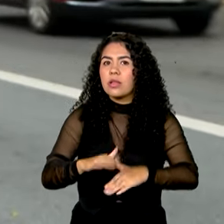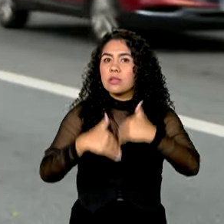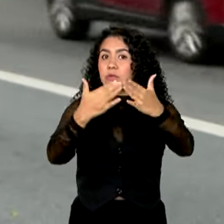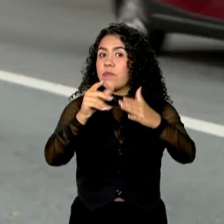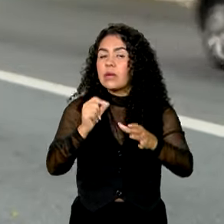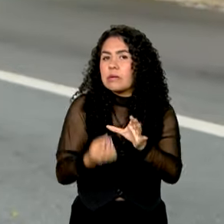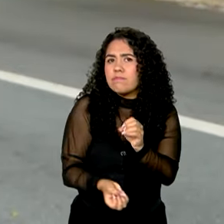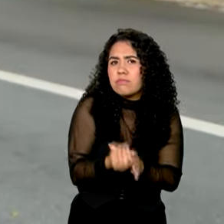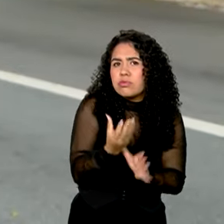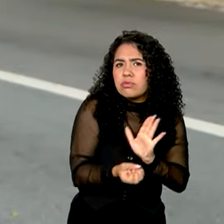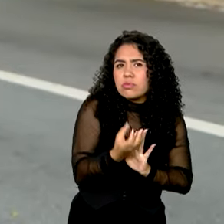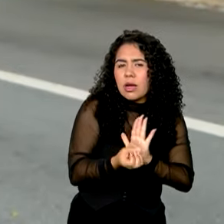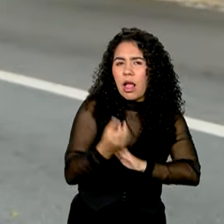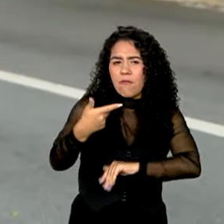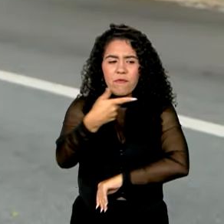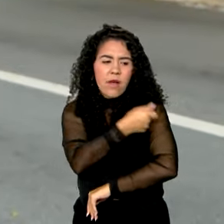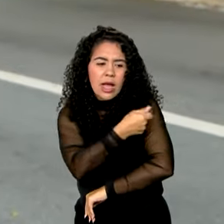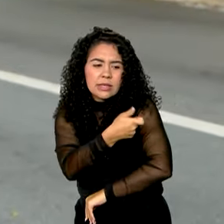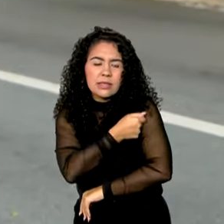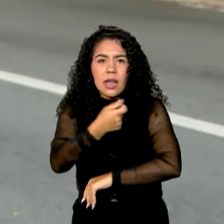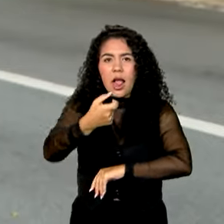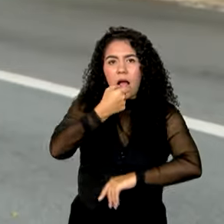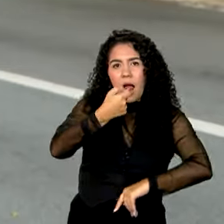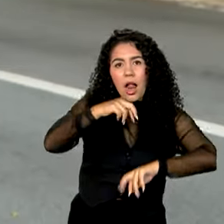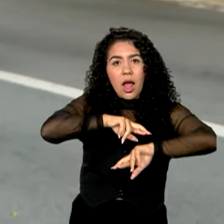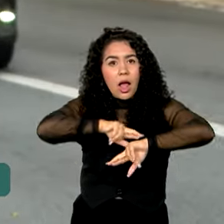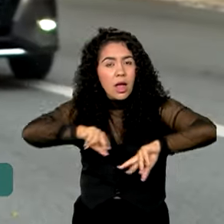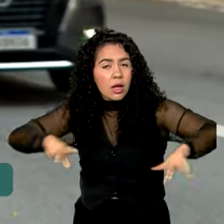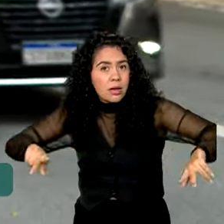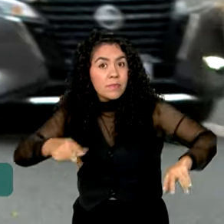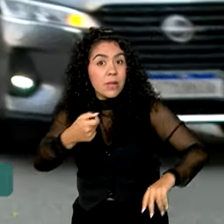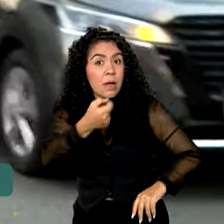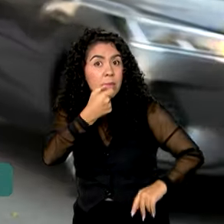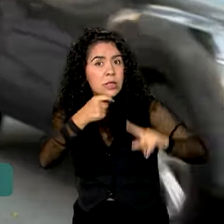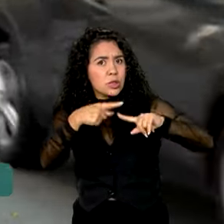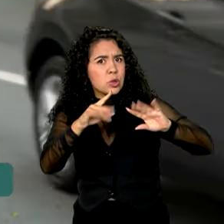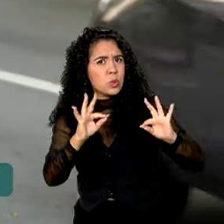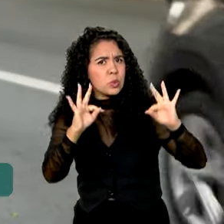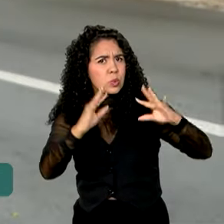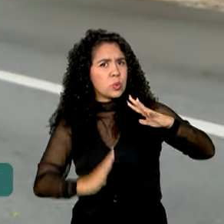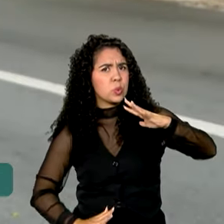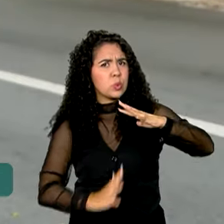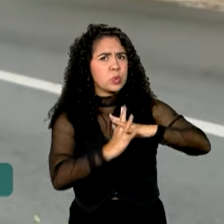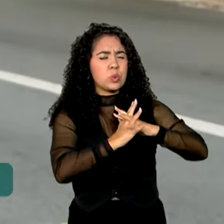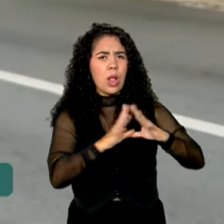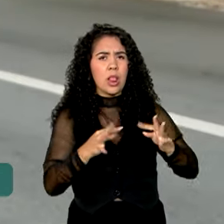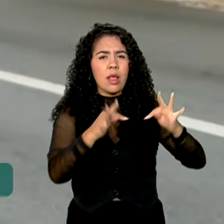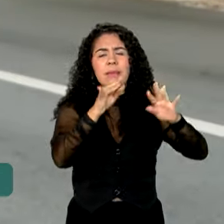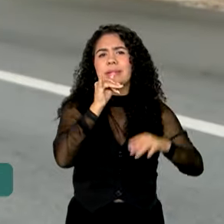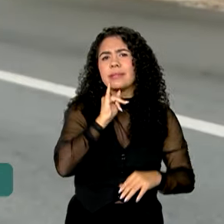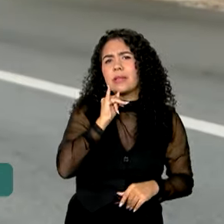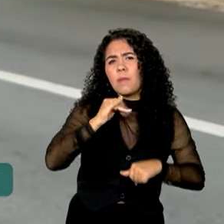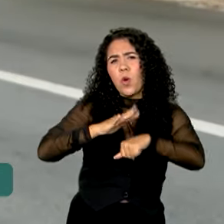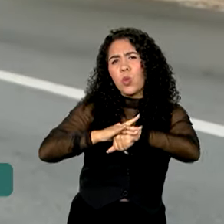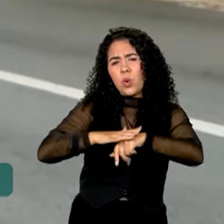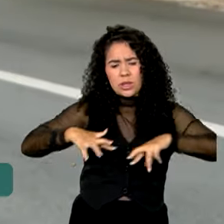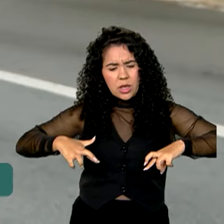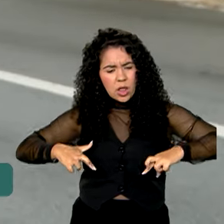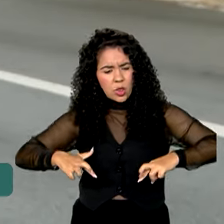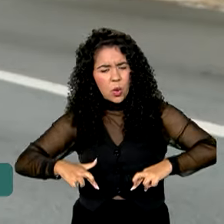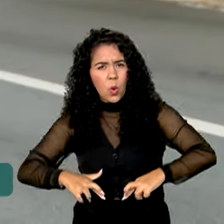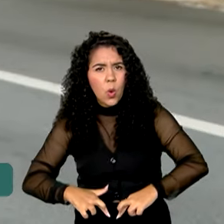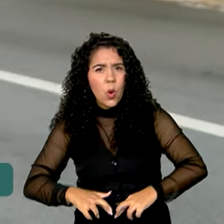vacinas e medicamentos. Inclusive, medicamentos de alta tecnologia para doenças como câncer, artrite,